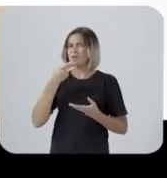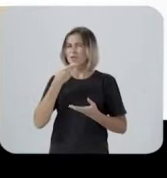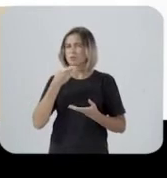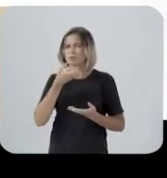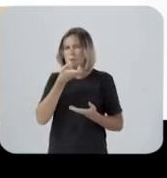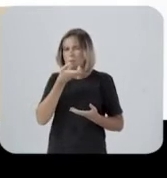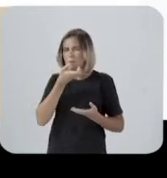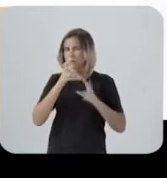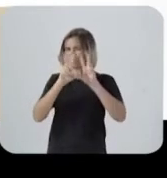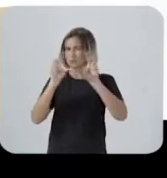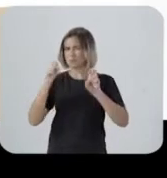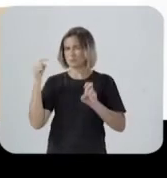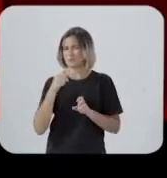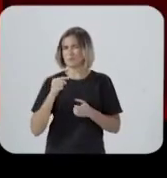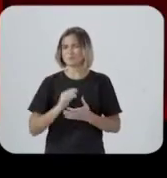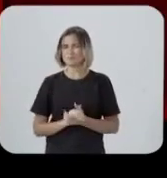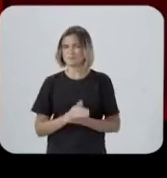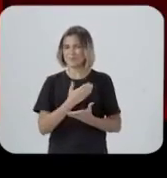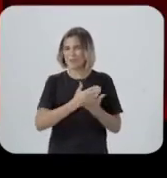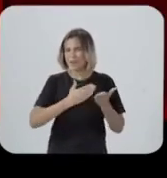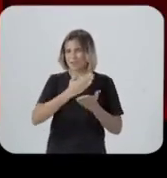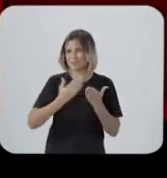gabinete. Ouça um trecho.